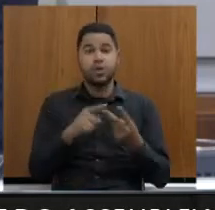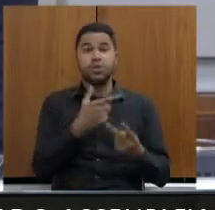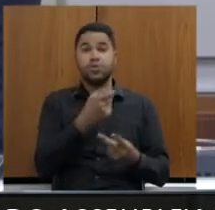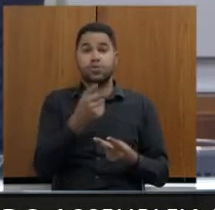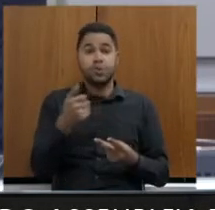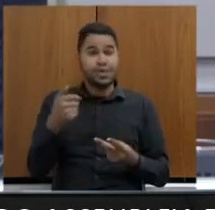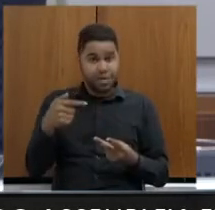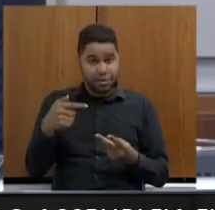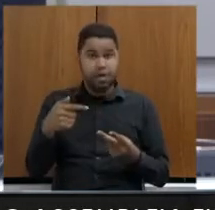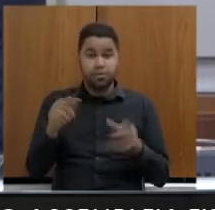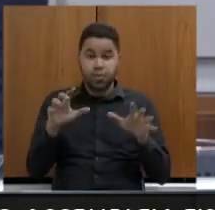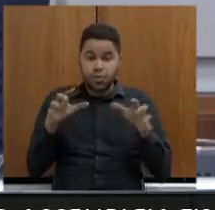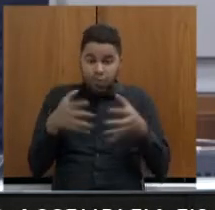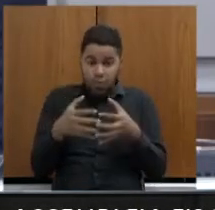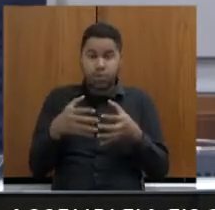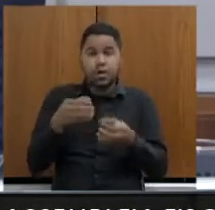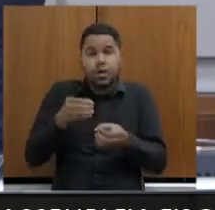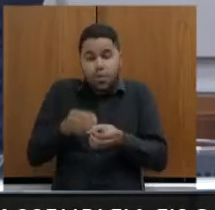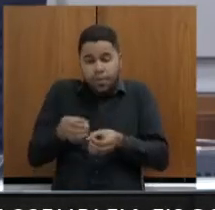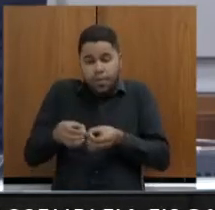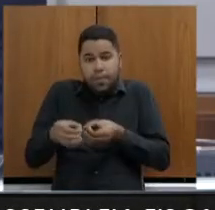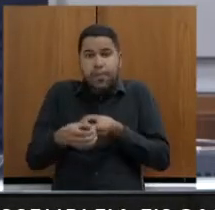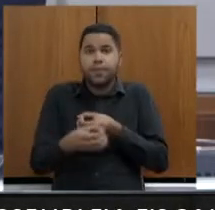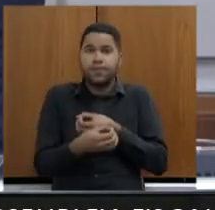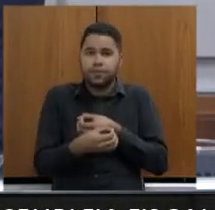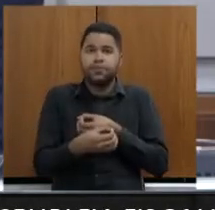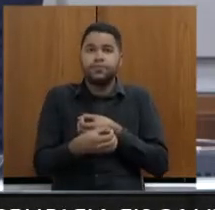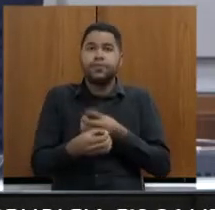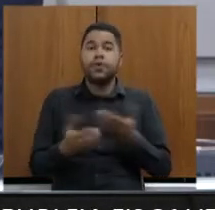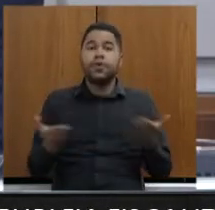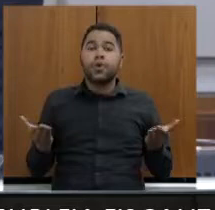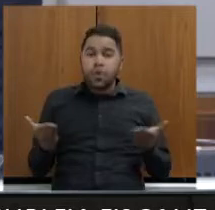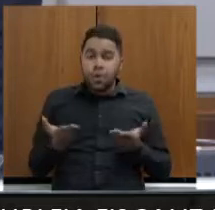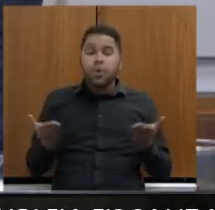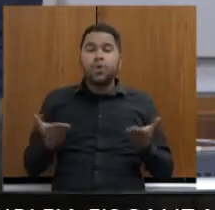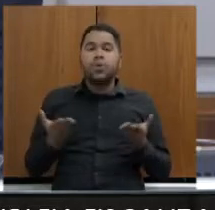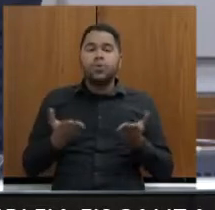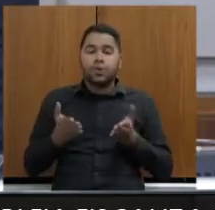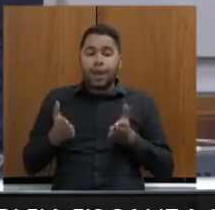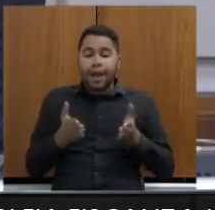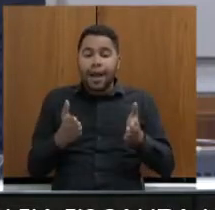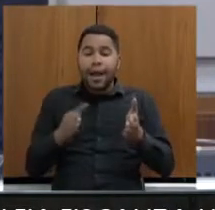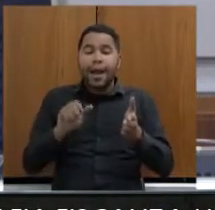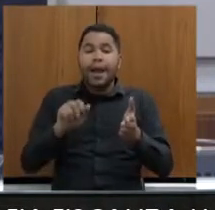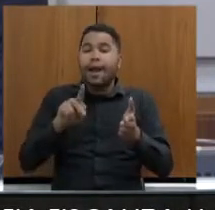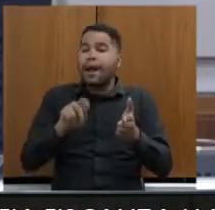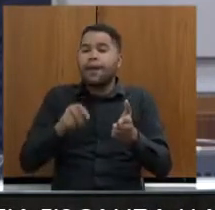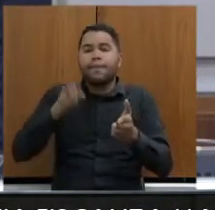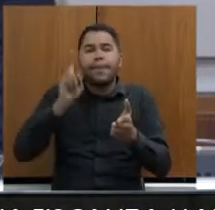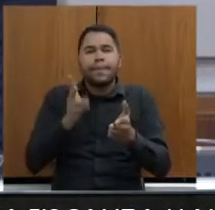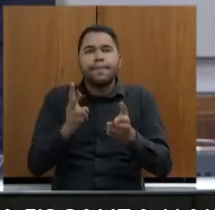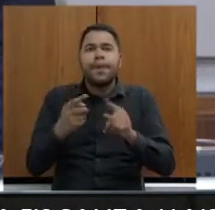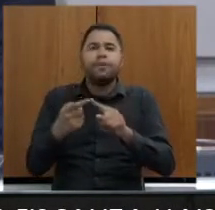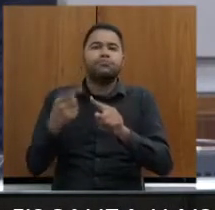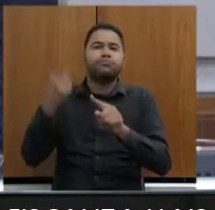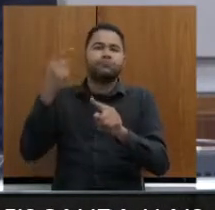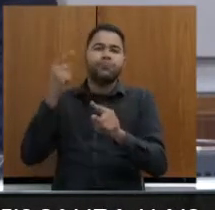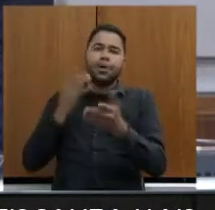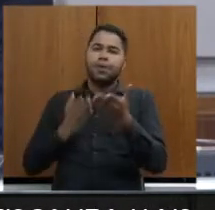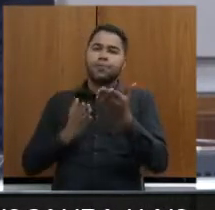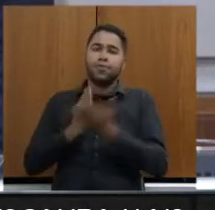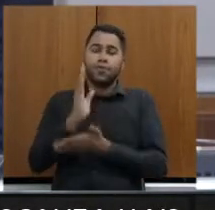pelo Conselho Metropolitano. O traçado de hoje, que hoje passa na APA, é o mesmo traçado que já foi aprovado,